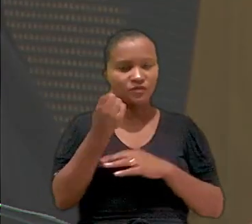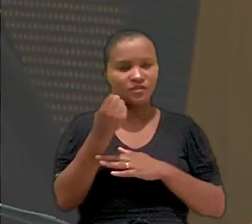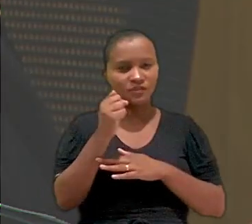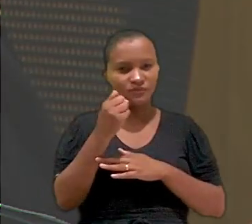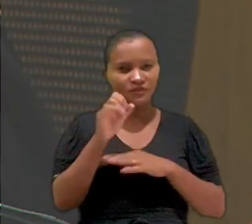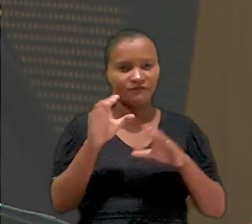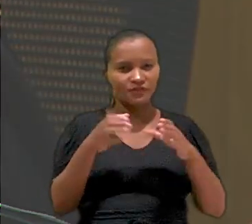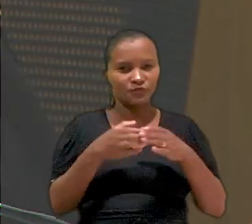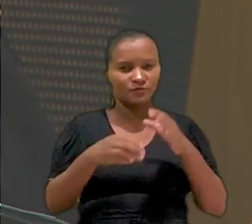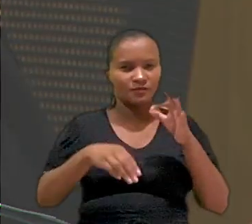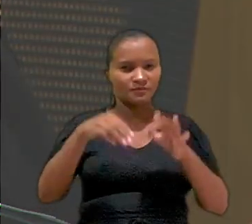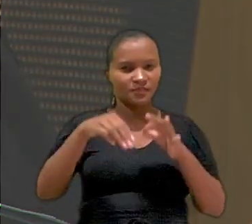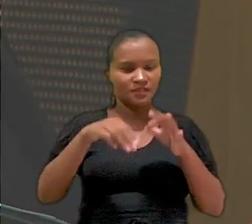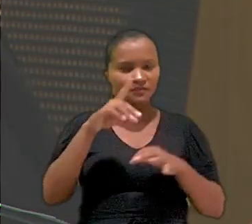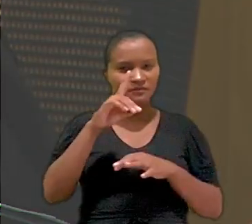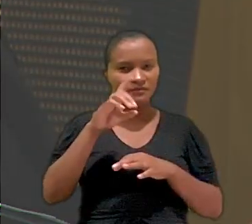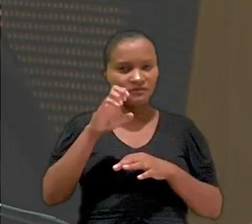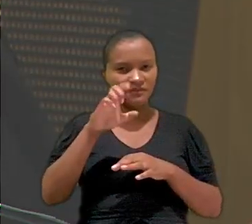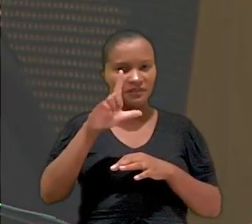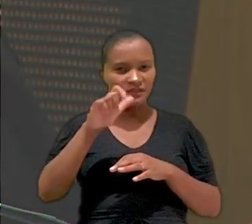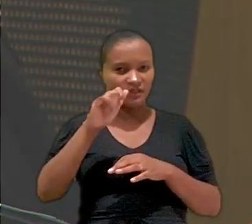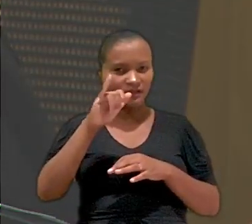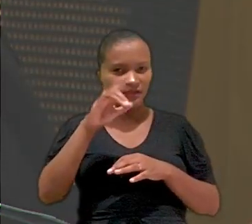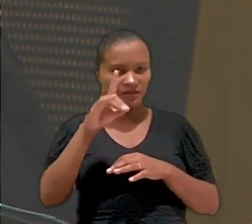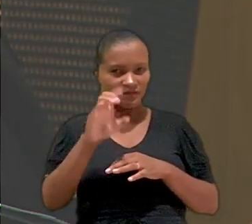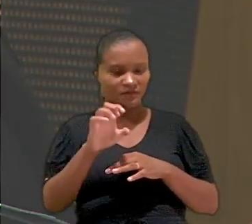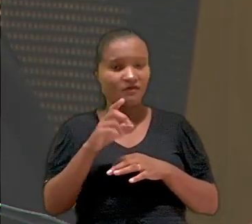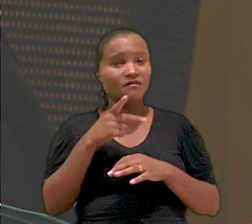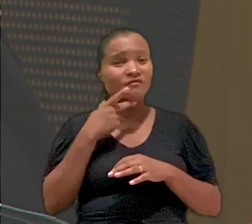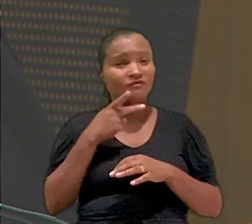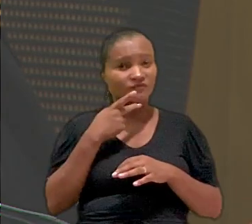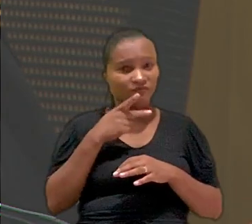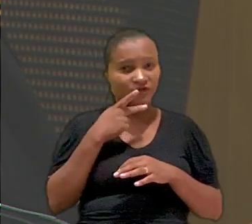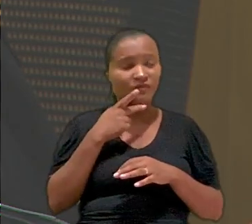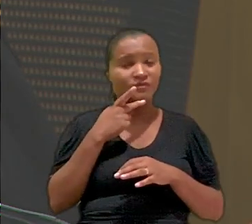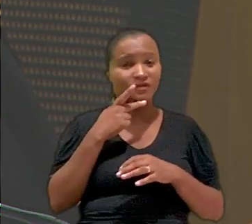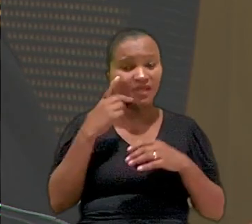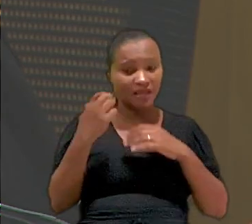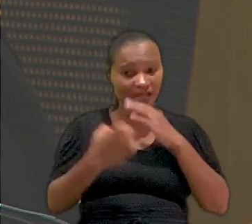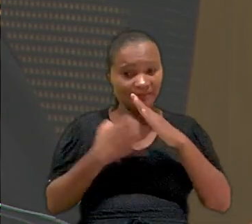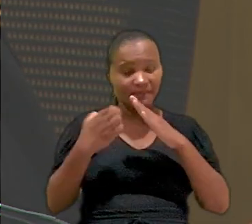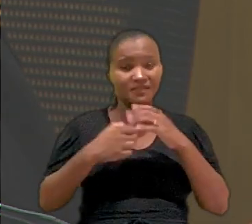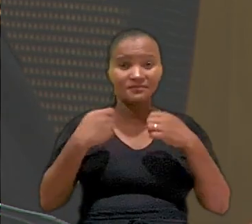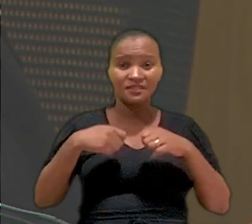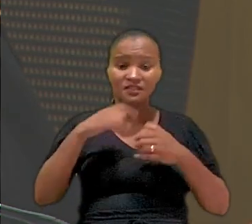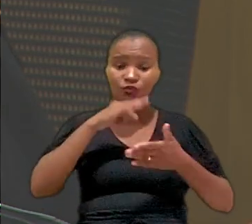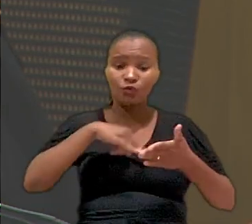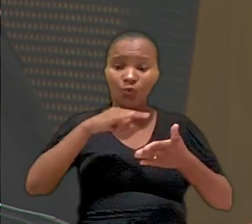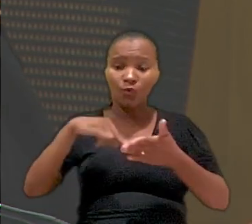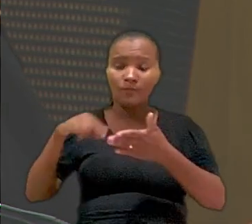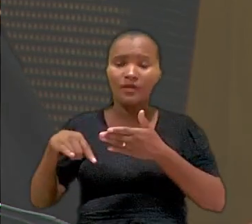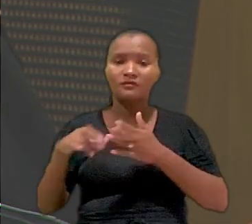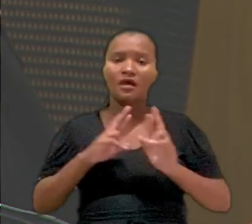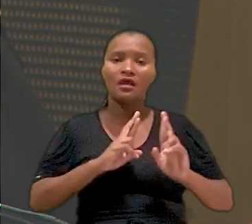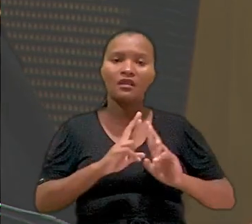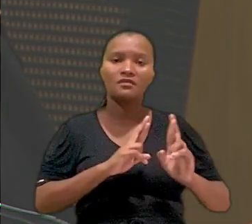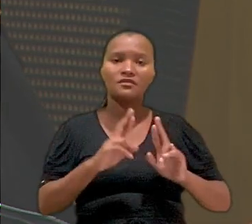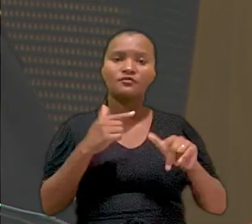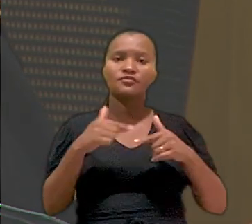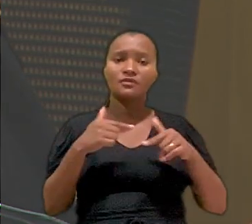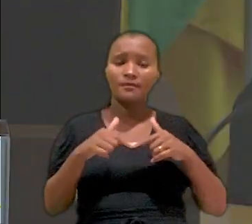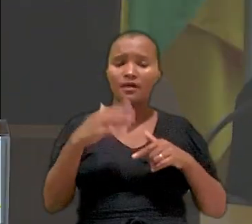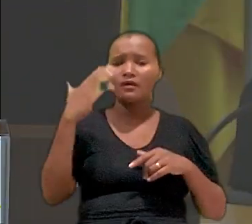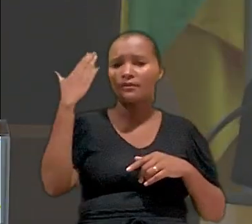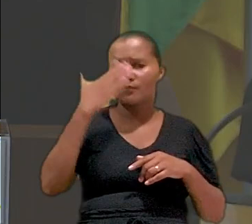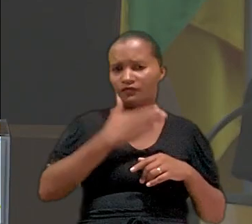relatora do recurso na oitava turma, ministra Adelaide Miranda Arantes ressaltou que é dever da empresa documentar a relação de